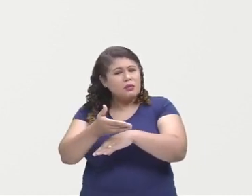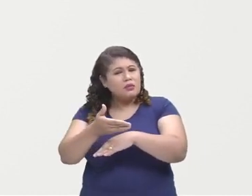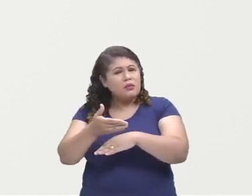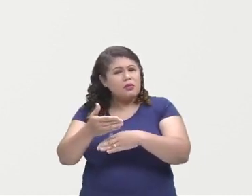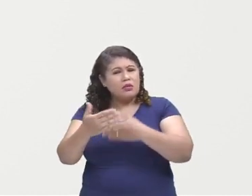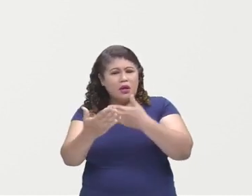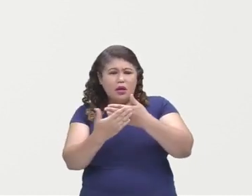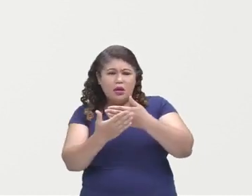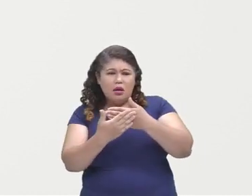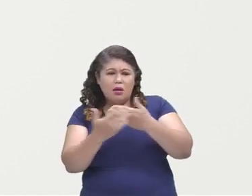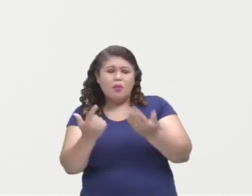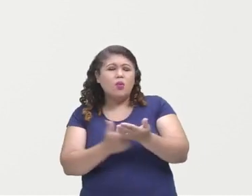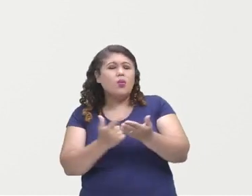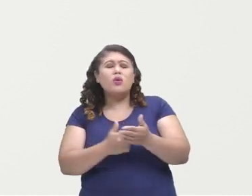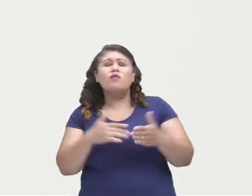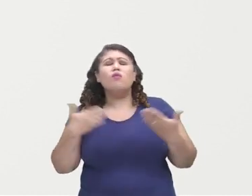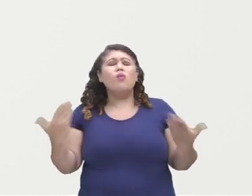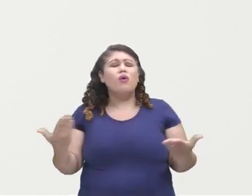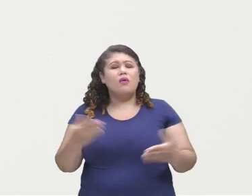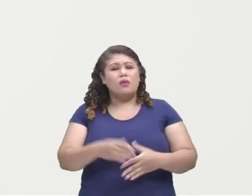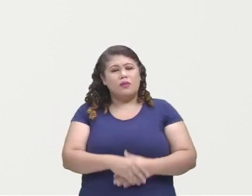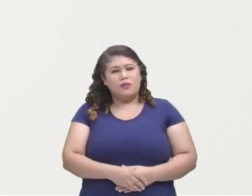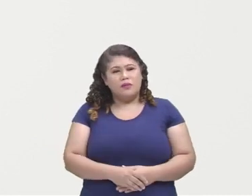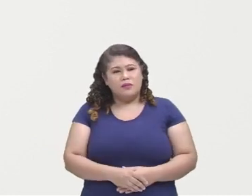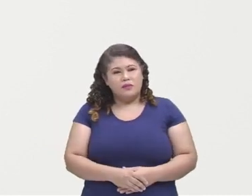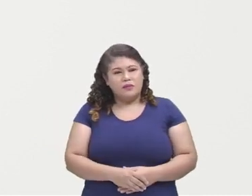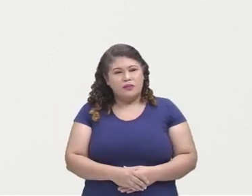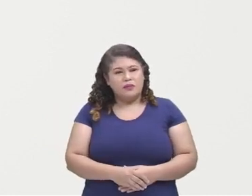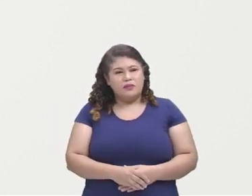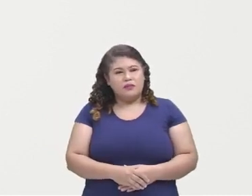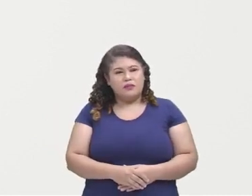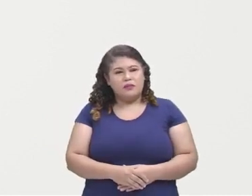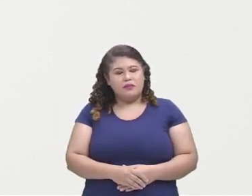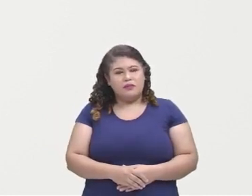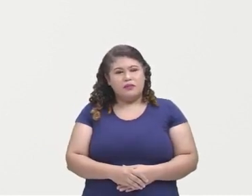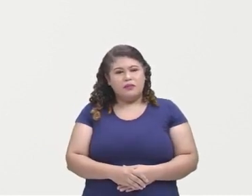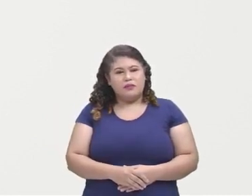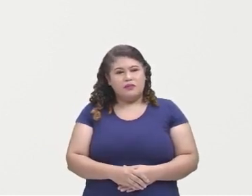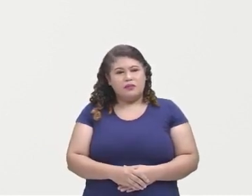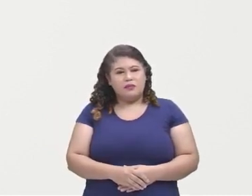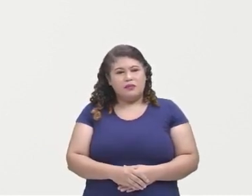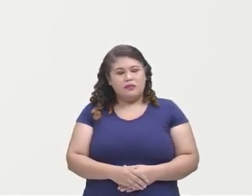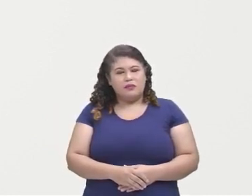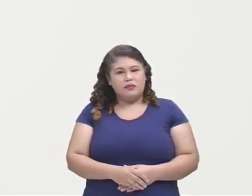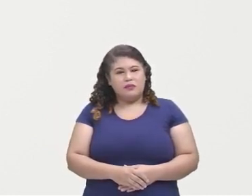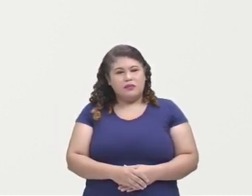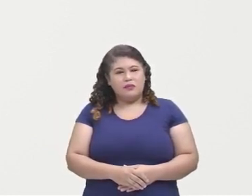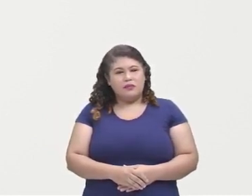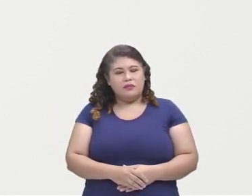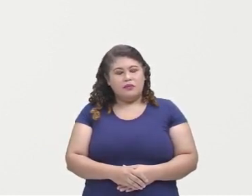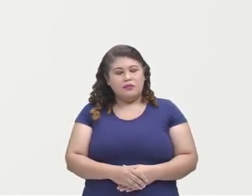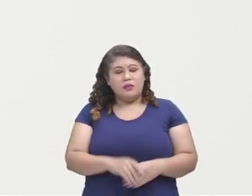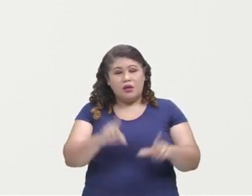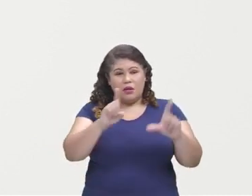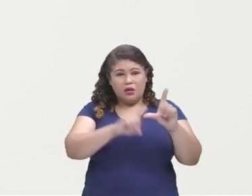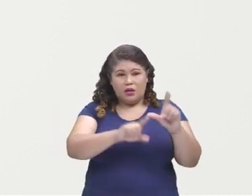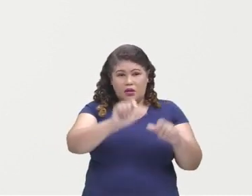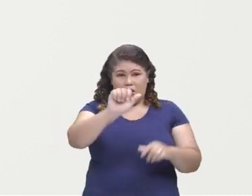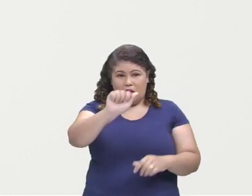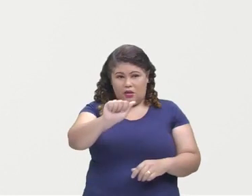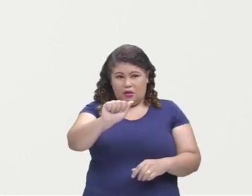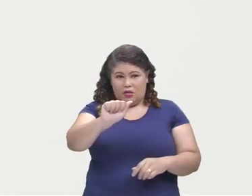livro? Vamos agora investigar as nossas respostas. Resposta da letra A.